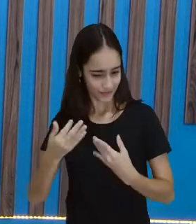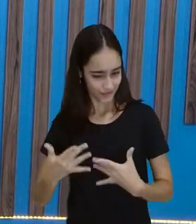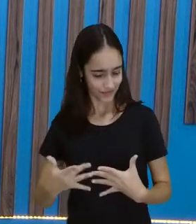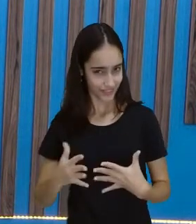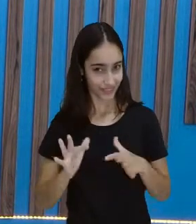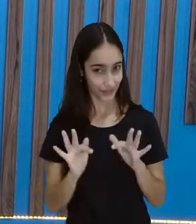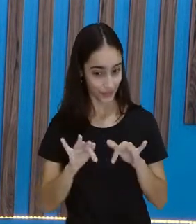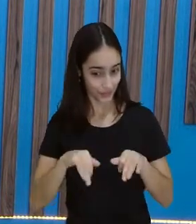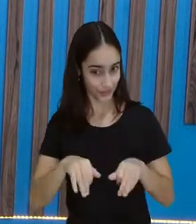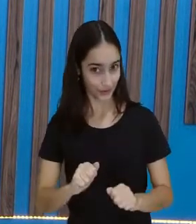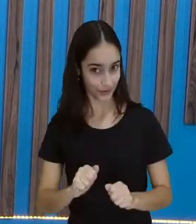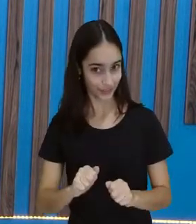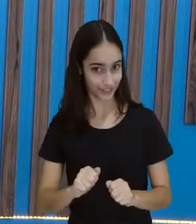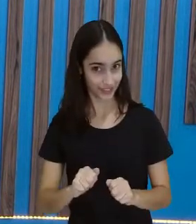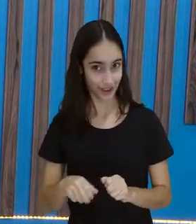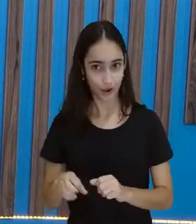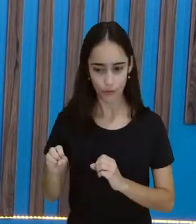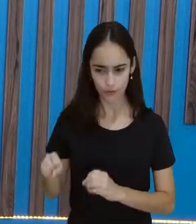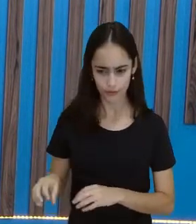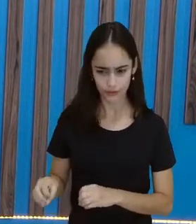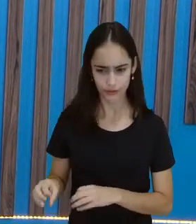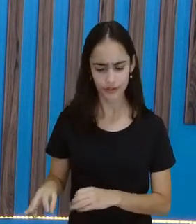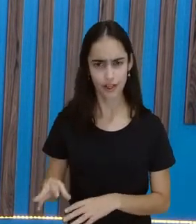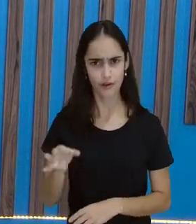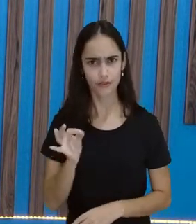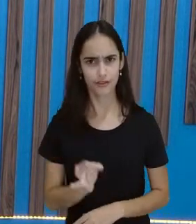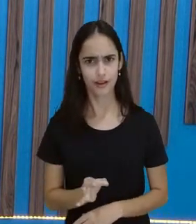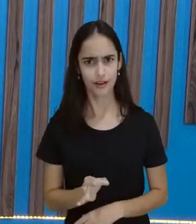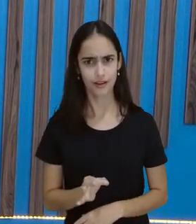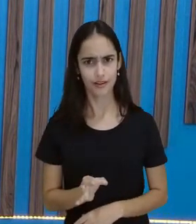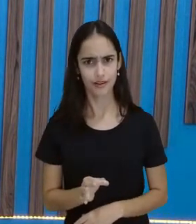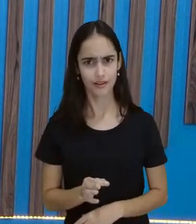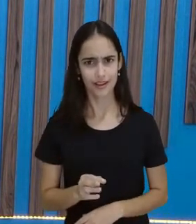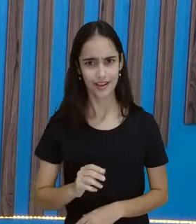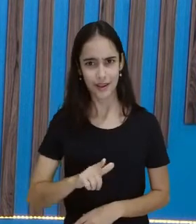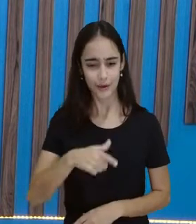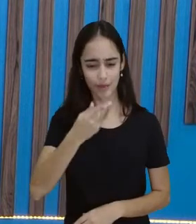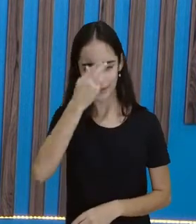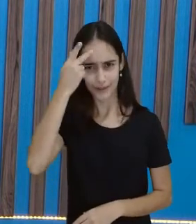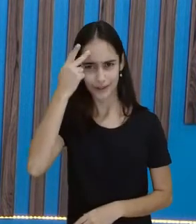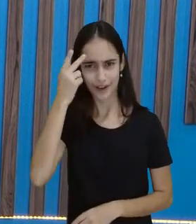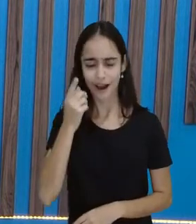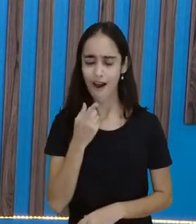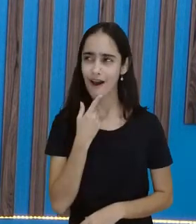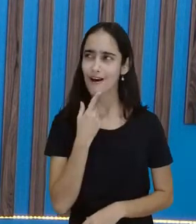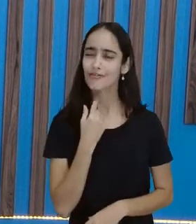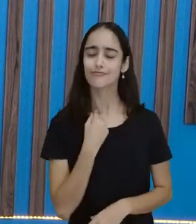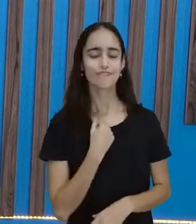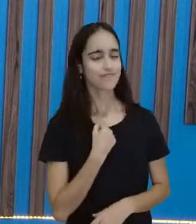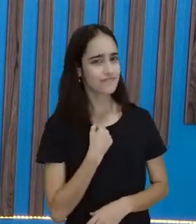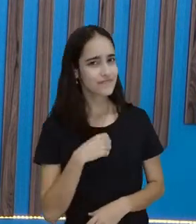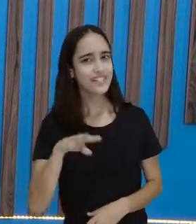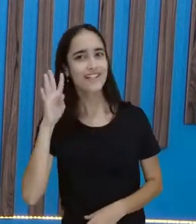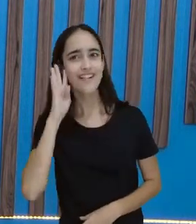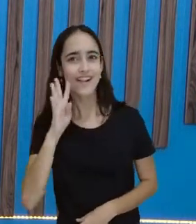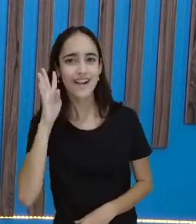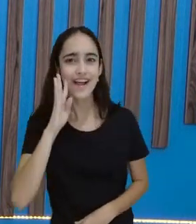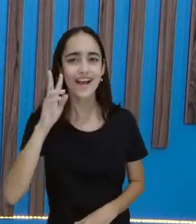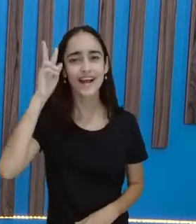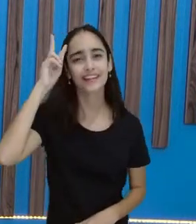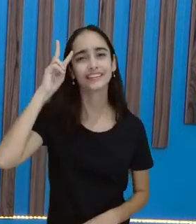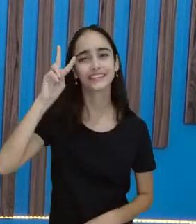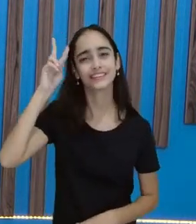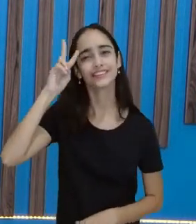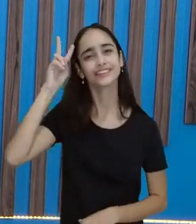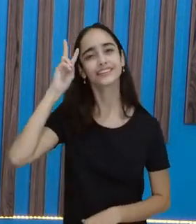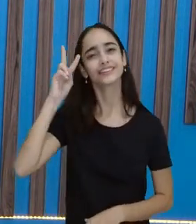lição de moral. E o outro ficava assim, olha, ai, que história legal. Mas aí o outro não sabia que aquela lição era para